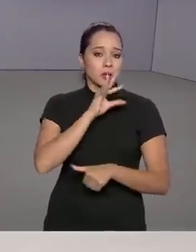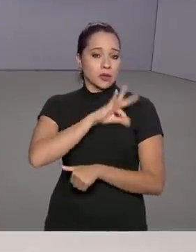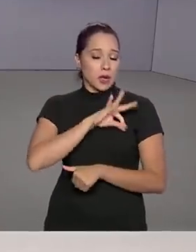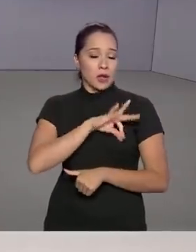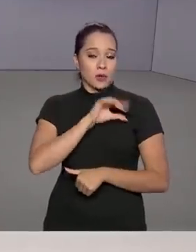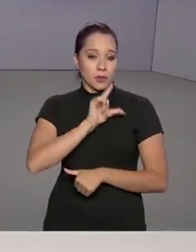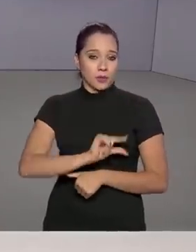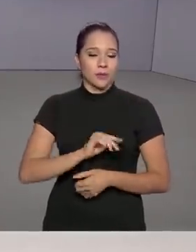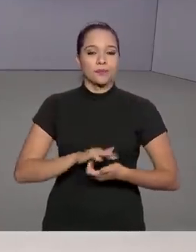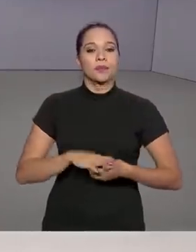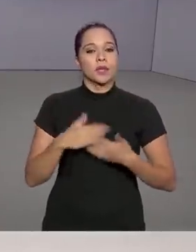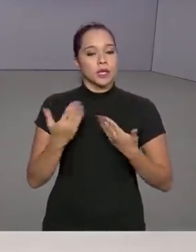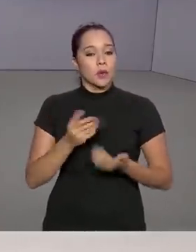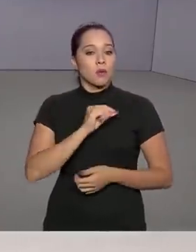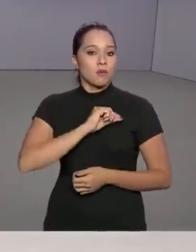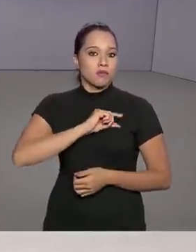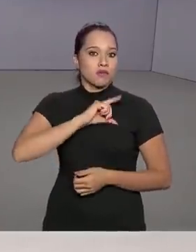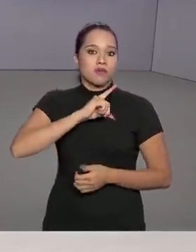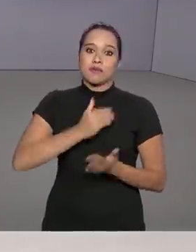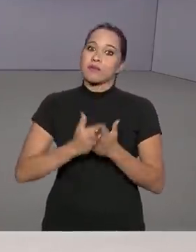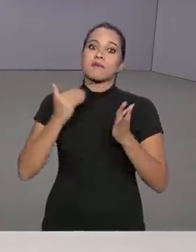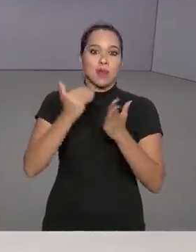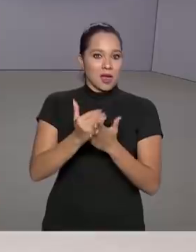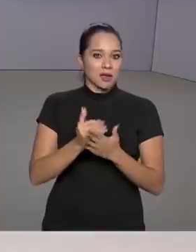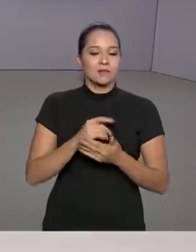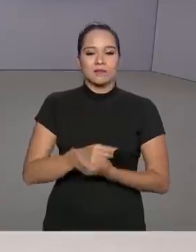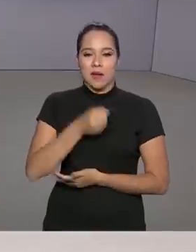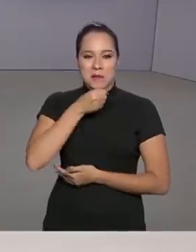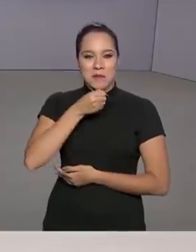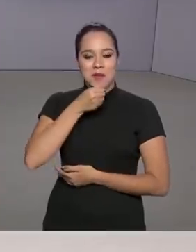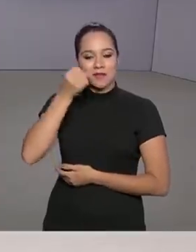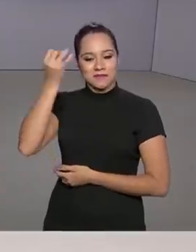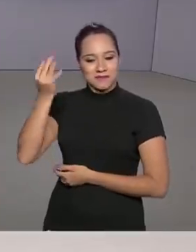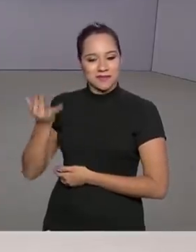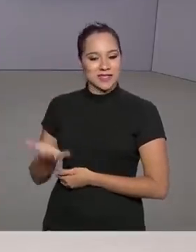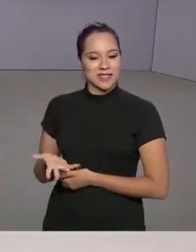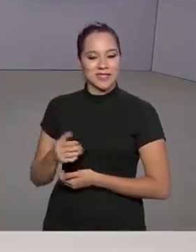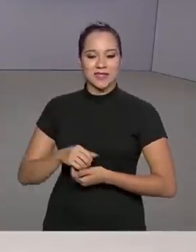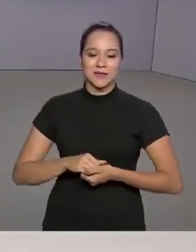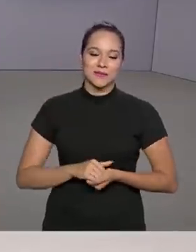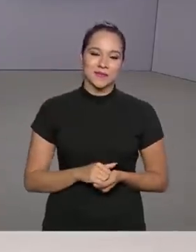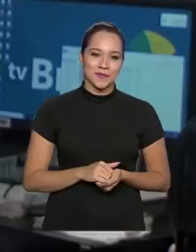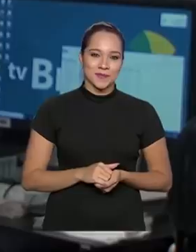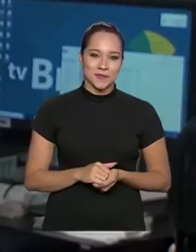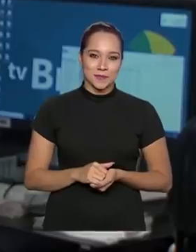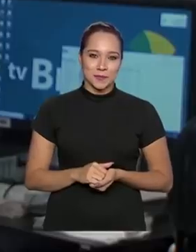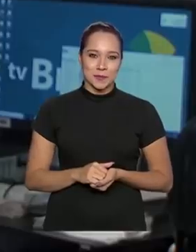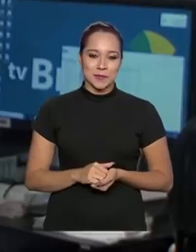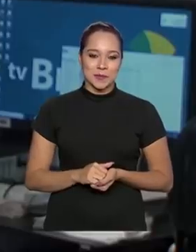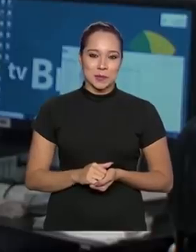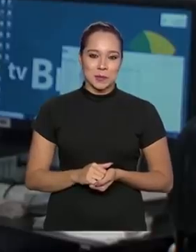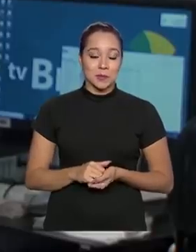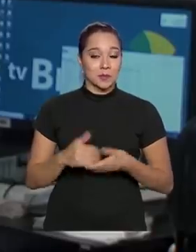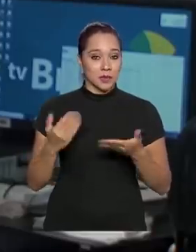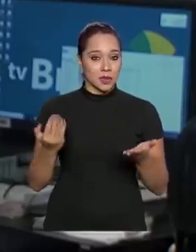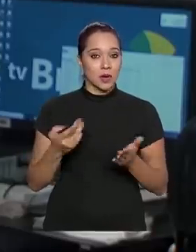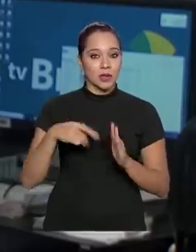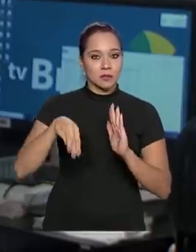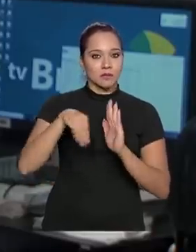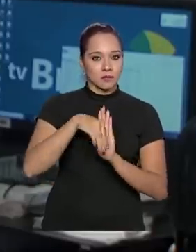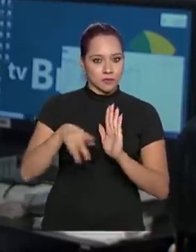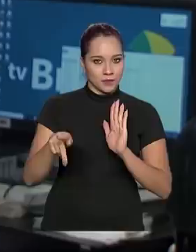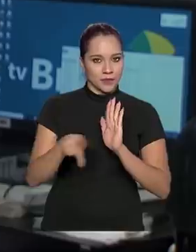Com isso, o aumento foi maior que o esperado. A repórter Raquel Settes explica para a gente. Essa medida